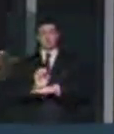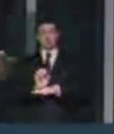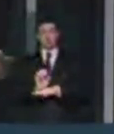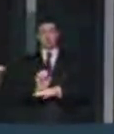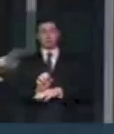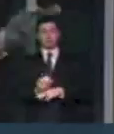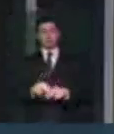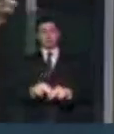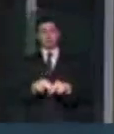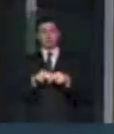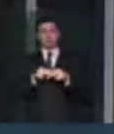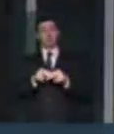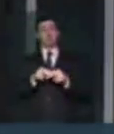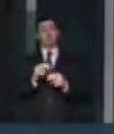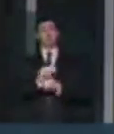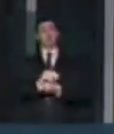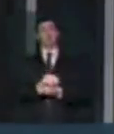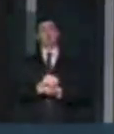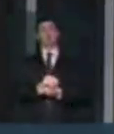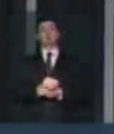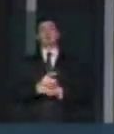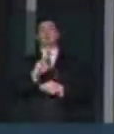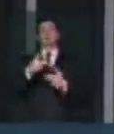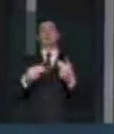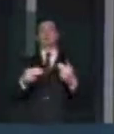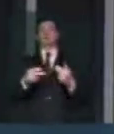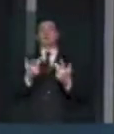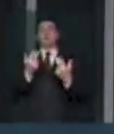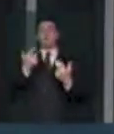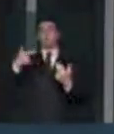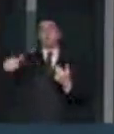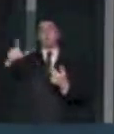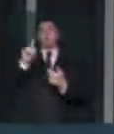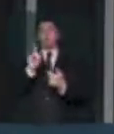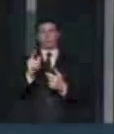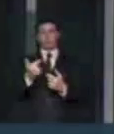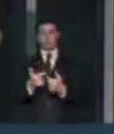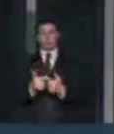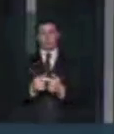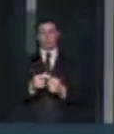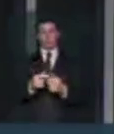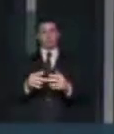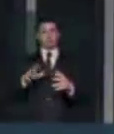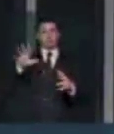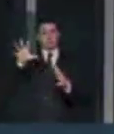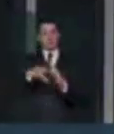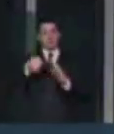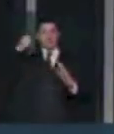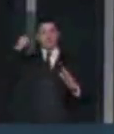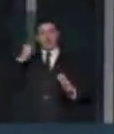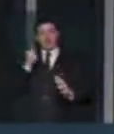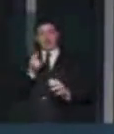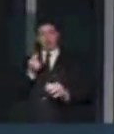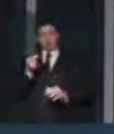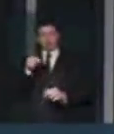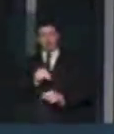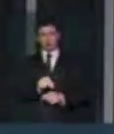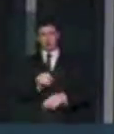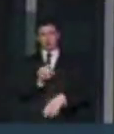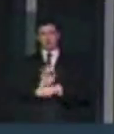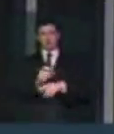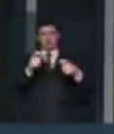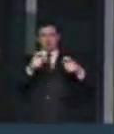indenização que não é um tributo igual aos outros, possa permitir o sequestro de recursos que hoje já estão